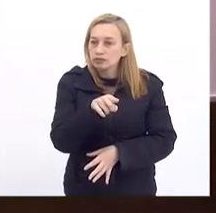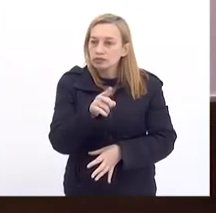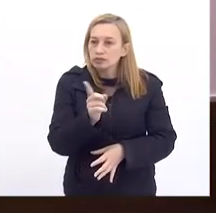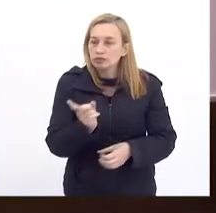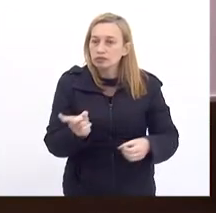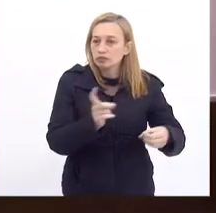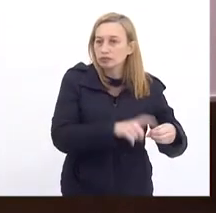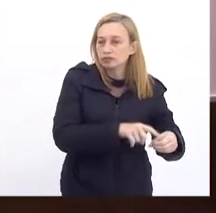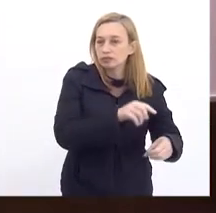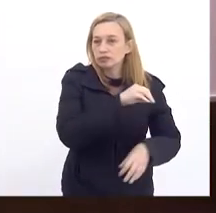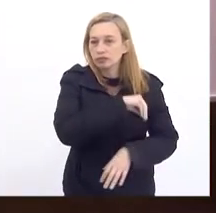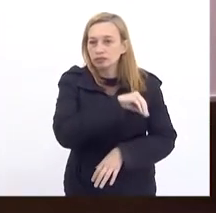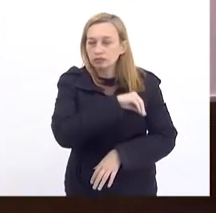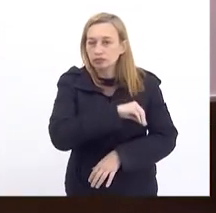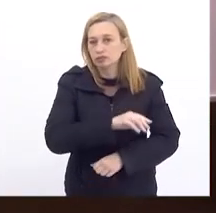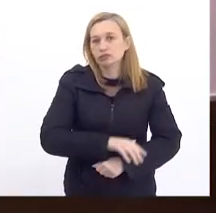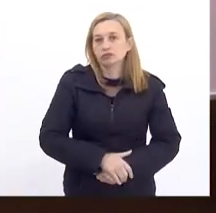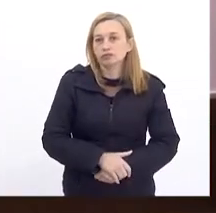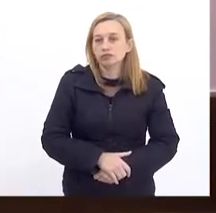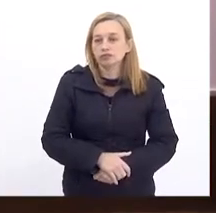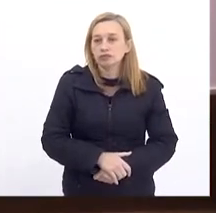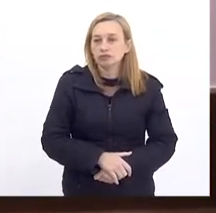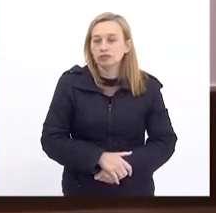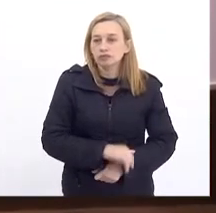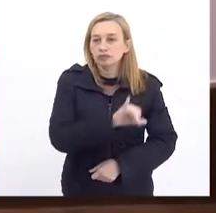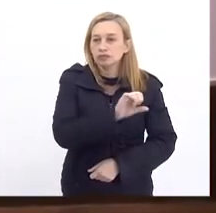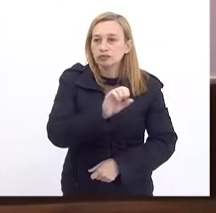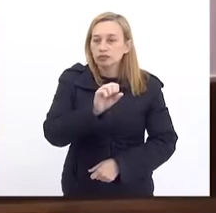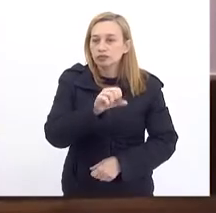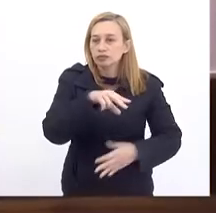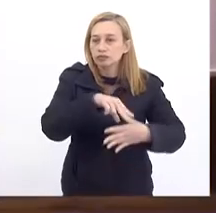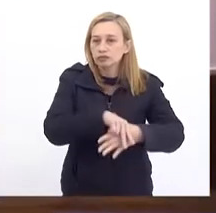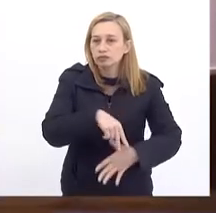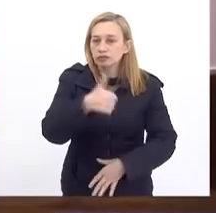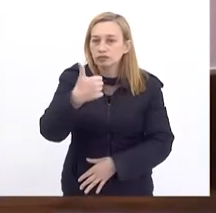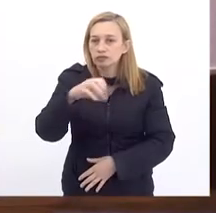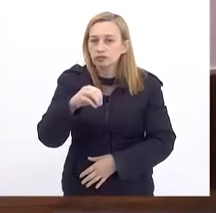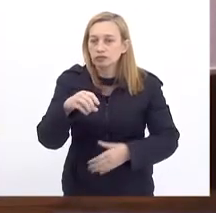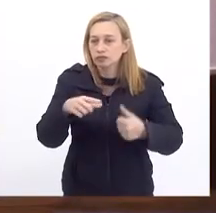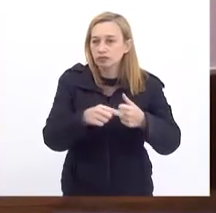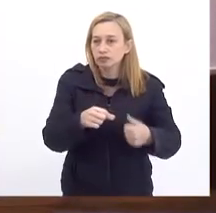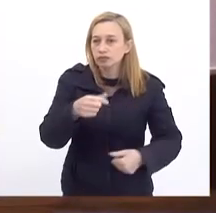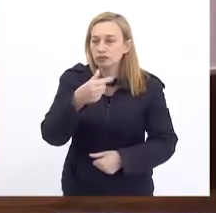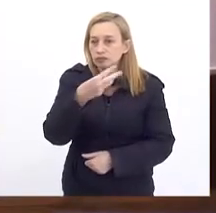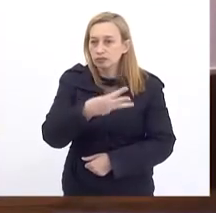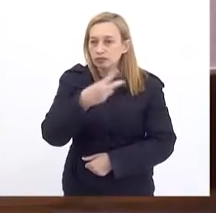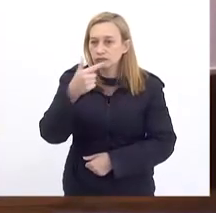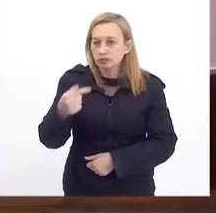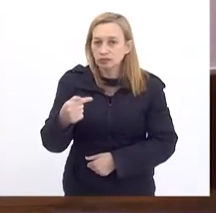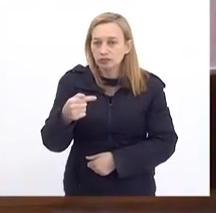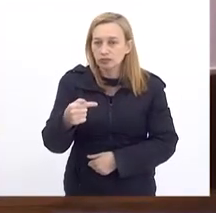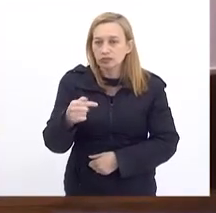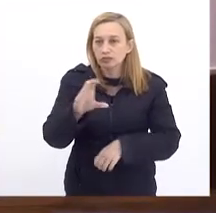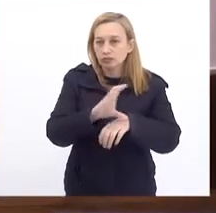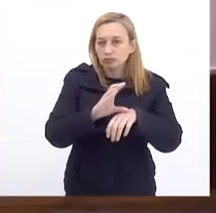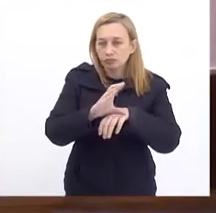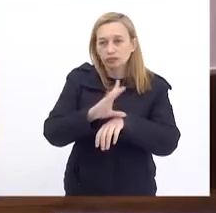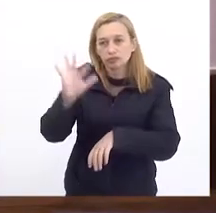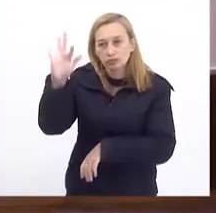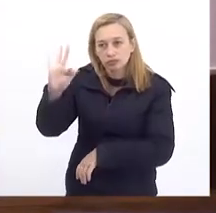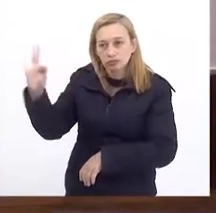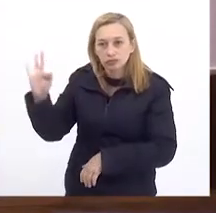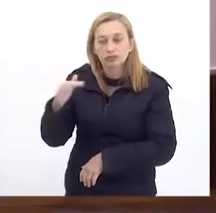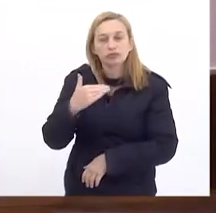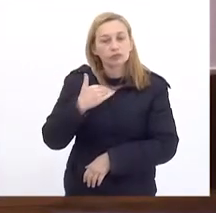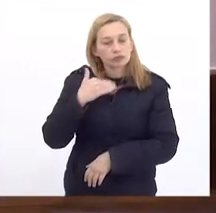Respondada No inciso 10 do artigo 37 da Constituição Federal Eu